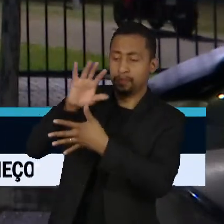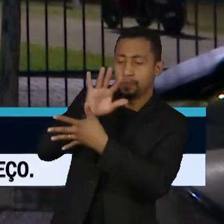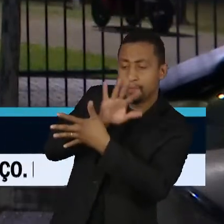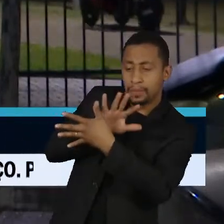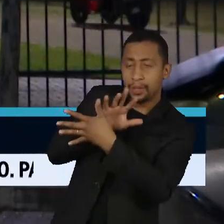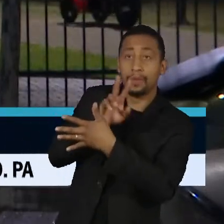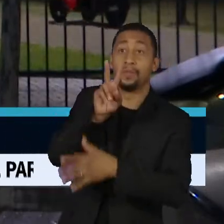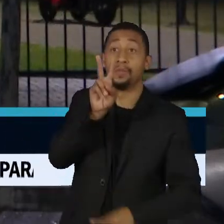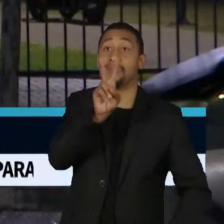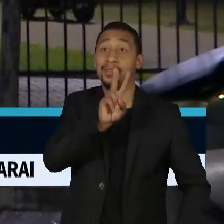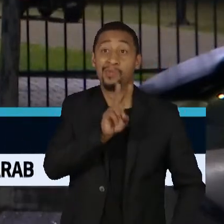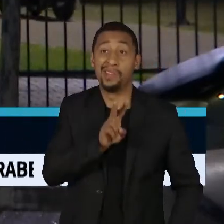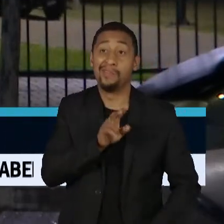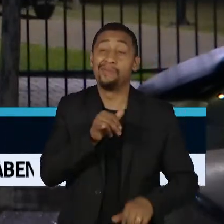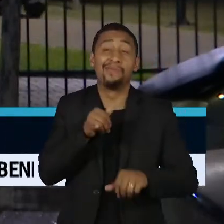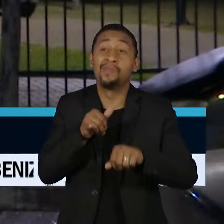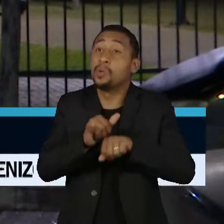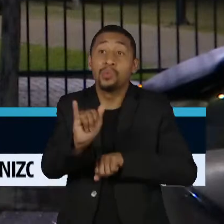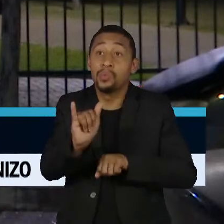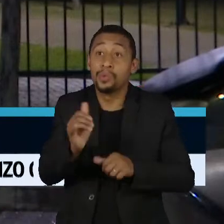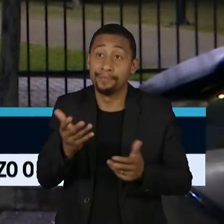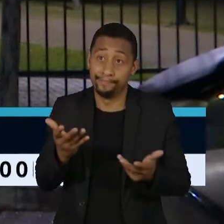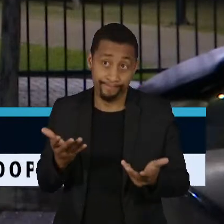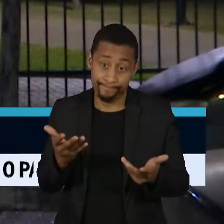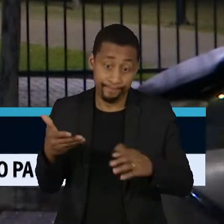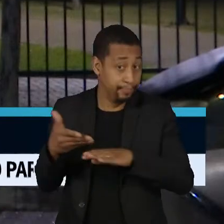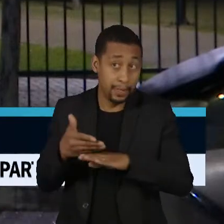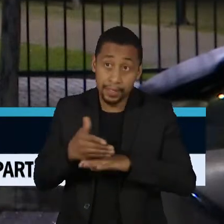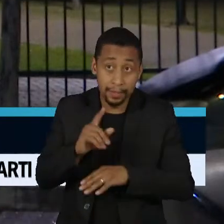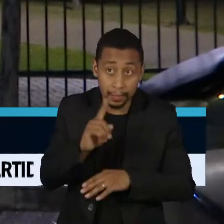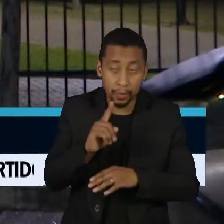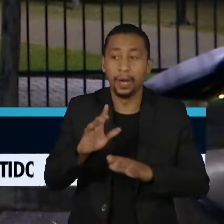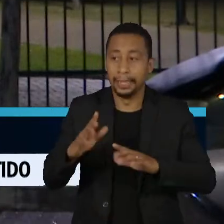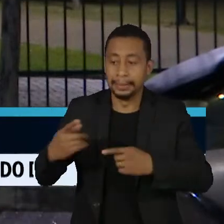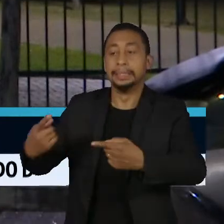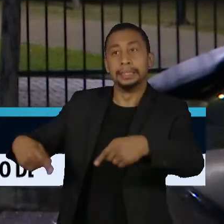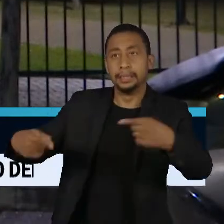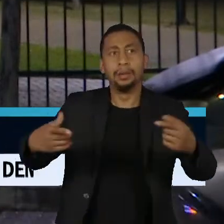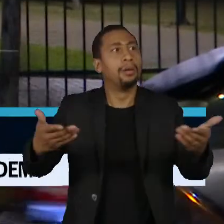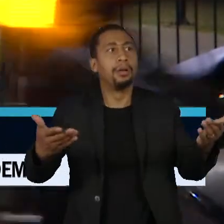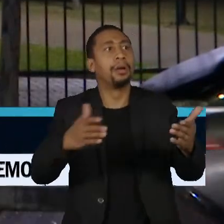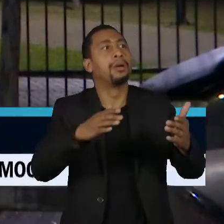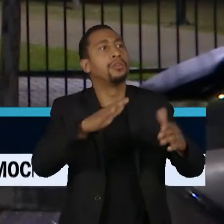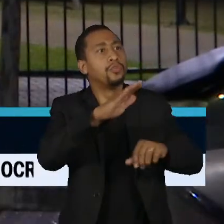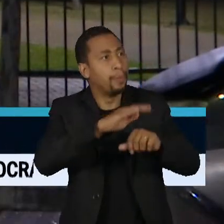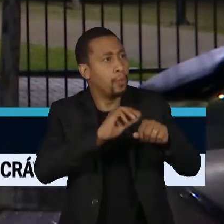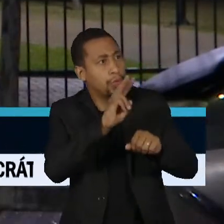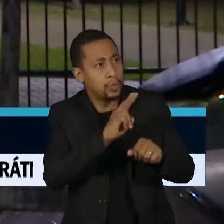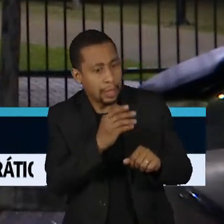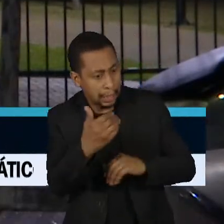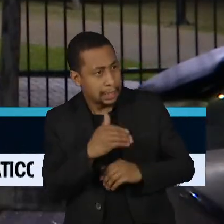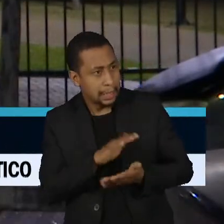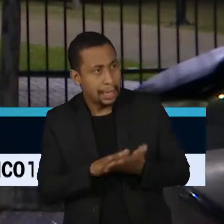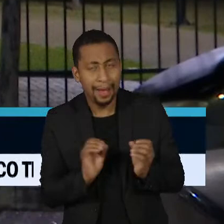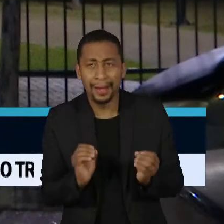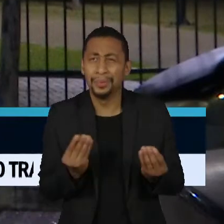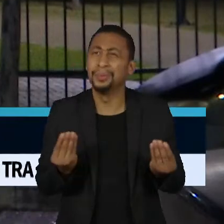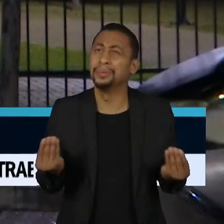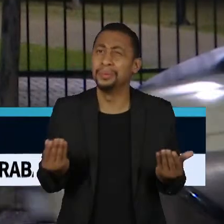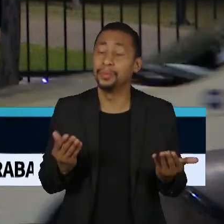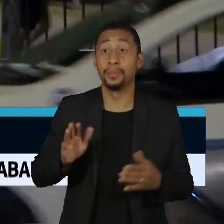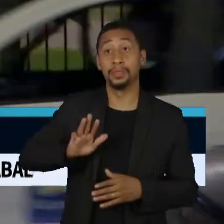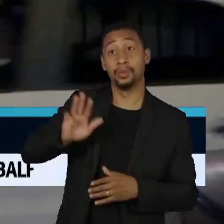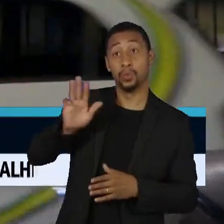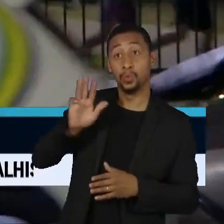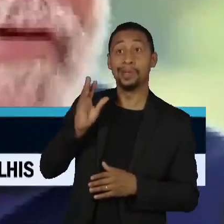encontro desta sexta. O país virou novamente motivo de discussão por aqui, depois que o presidente Lula voltou a minimizar os problemas